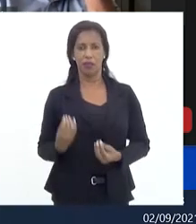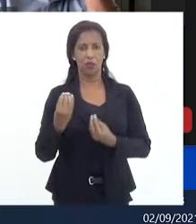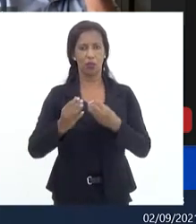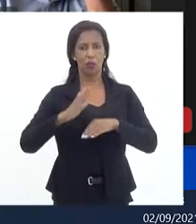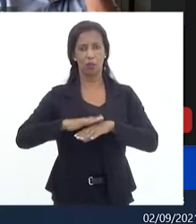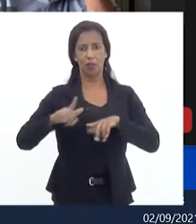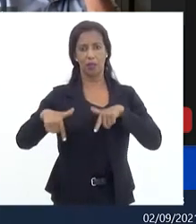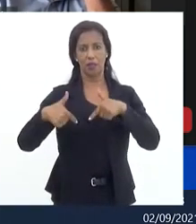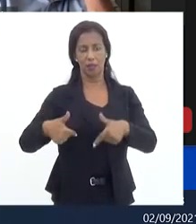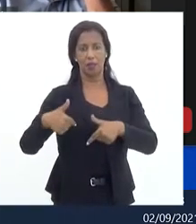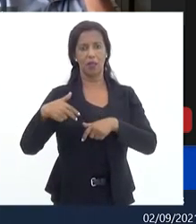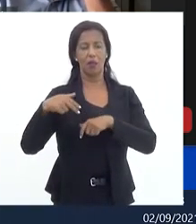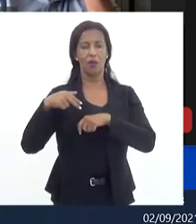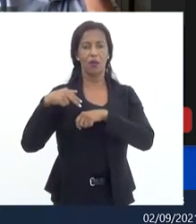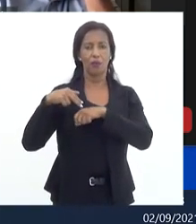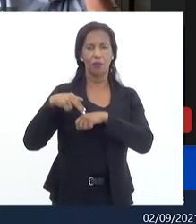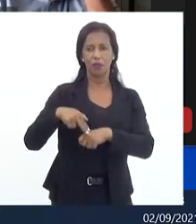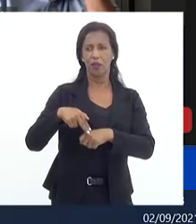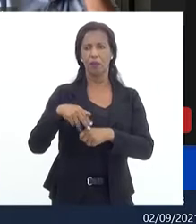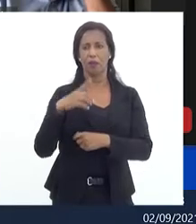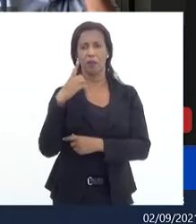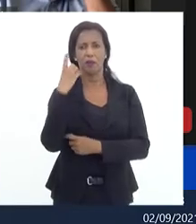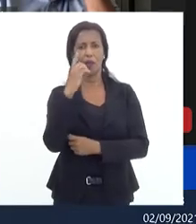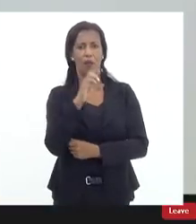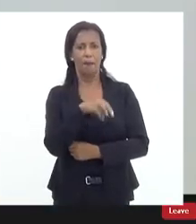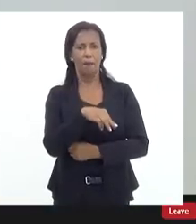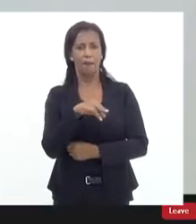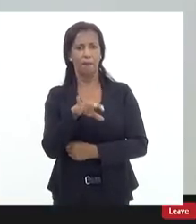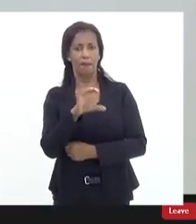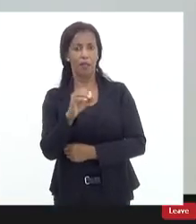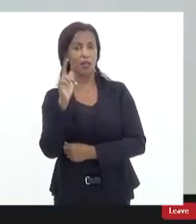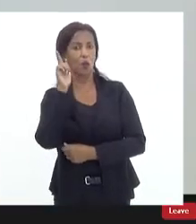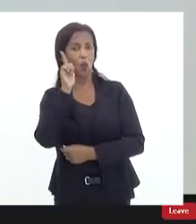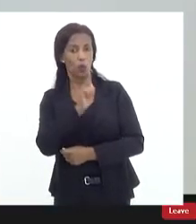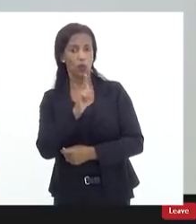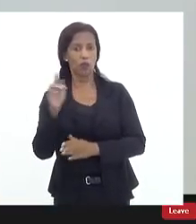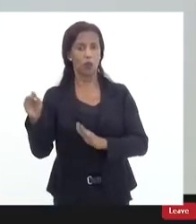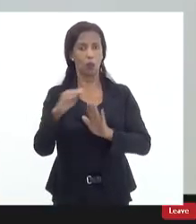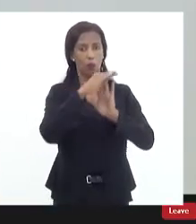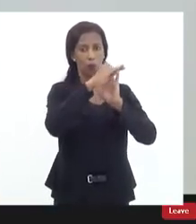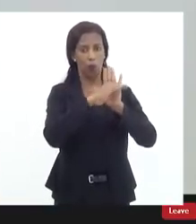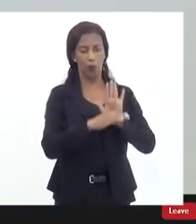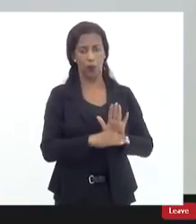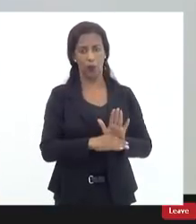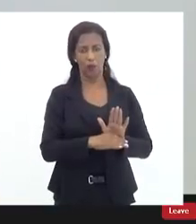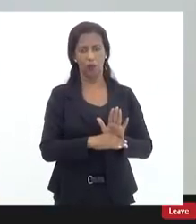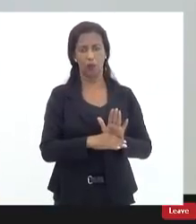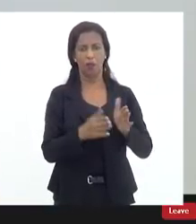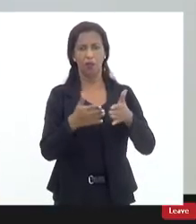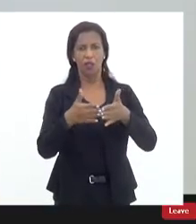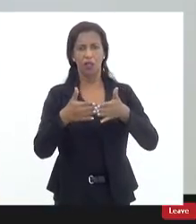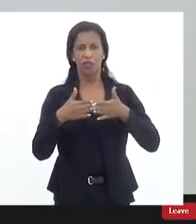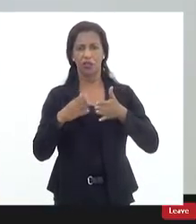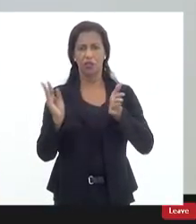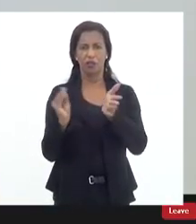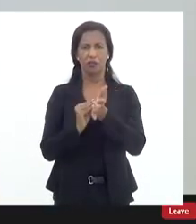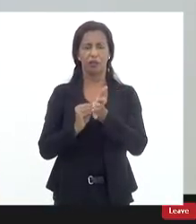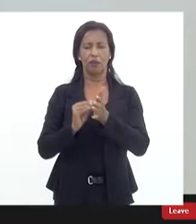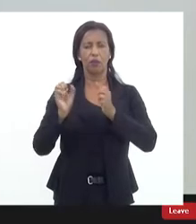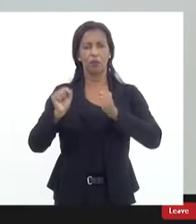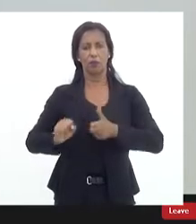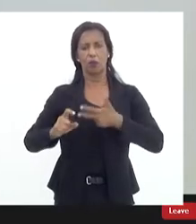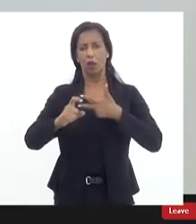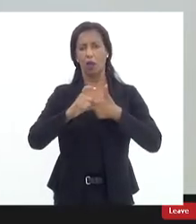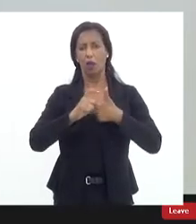atuação firme do deputado Carlos Mink que conseguiu que fosse repassado ao programa diante da omissão do Poder Executivo um